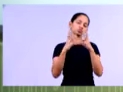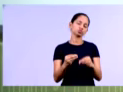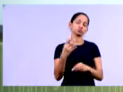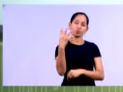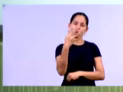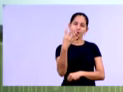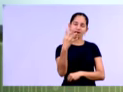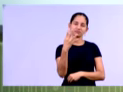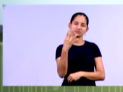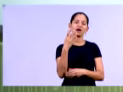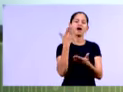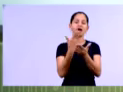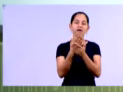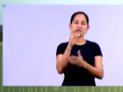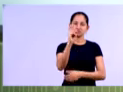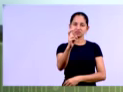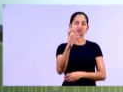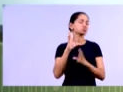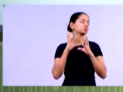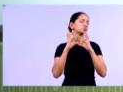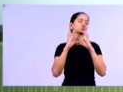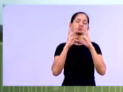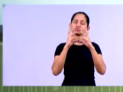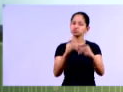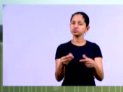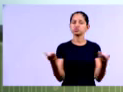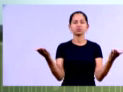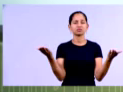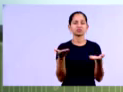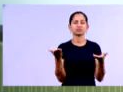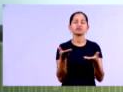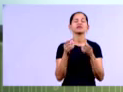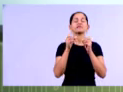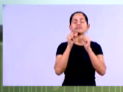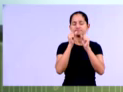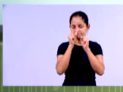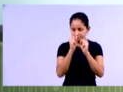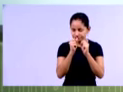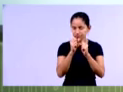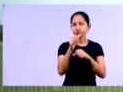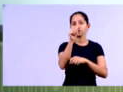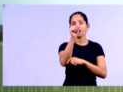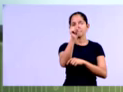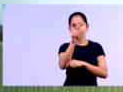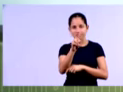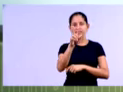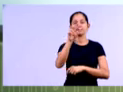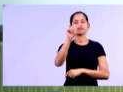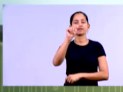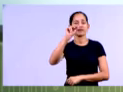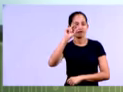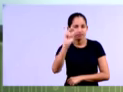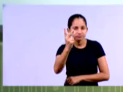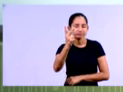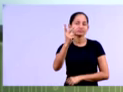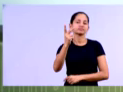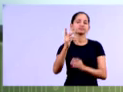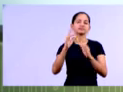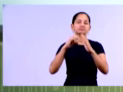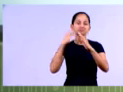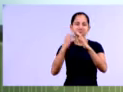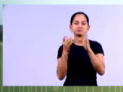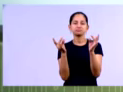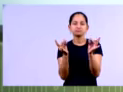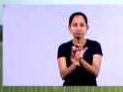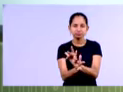a 4, a 5, que trouxe a análise vertical e horizontal, você pode aplicar aquelas equações